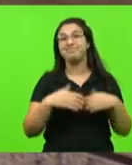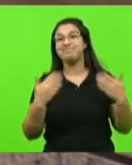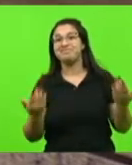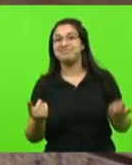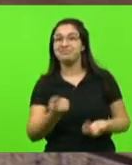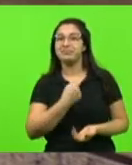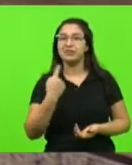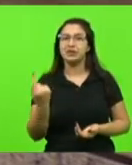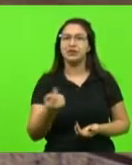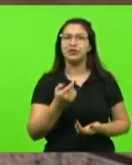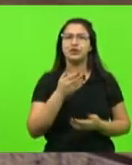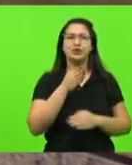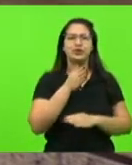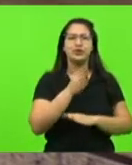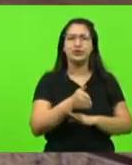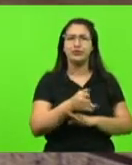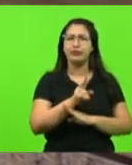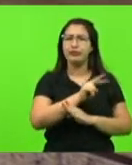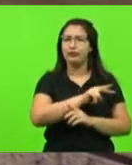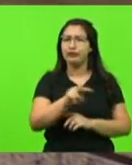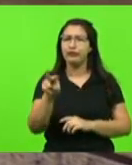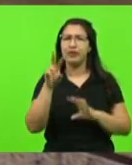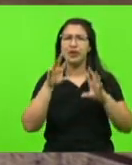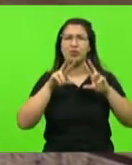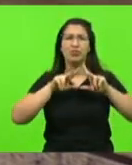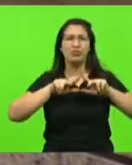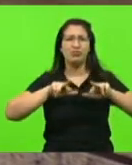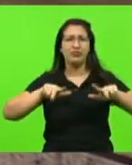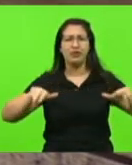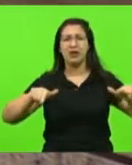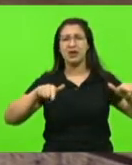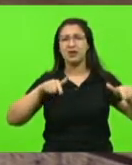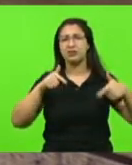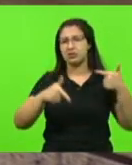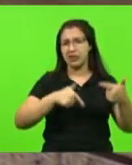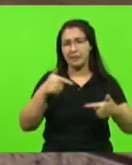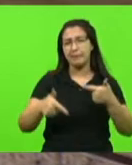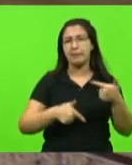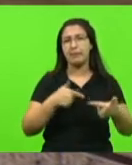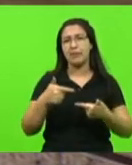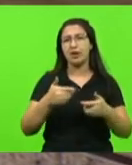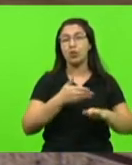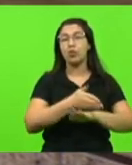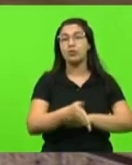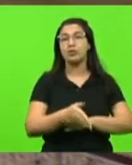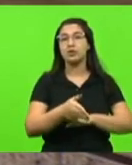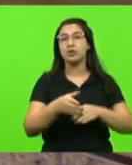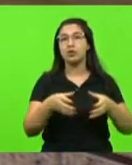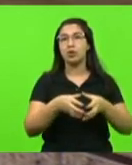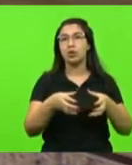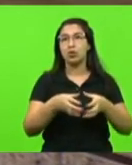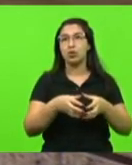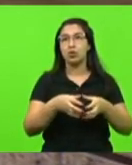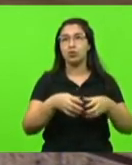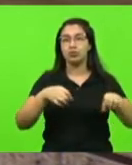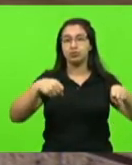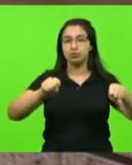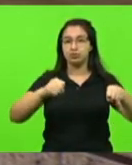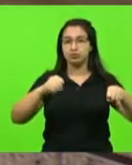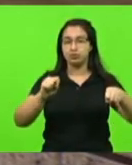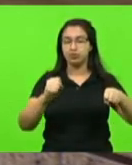por todas as questões, várias atividades. Iniciei no Pelotão de Motos de Joinville em